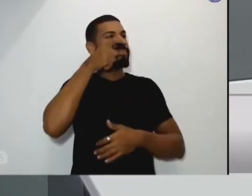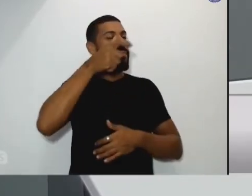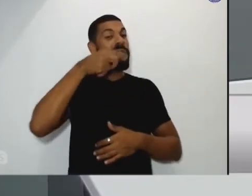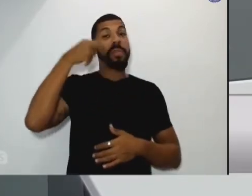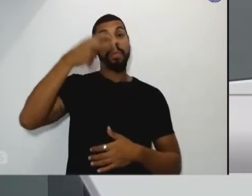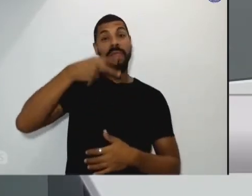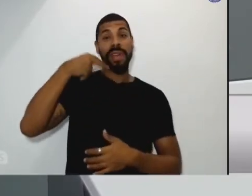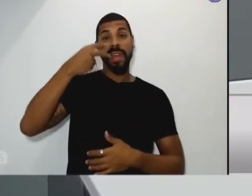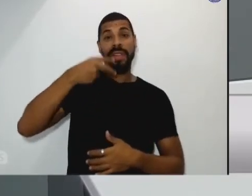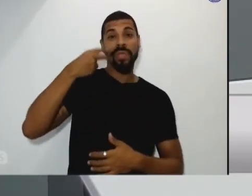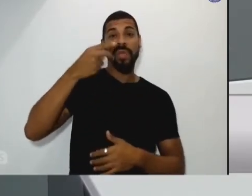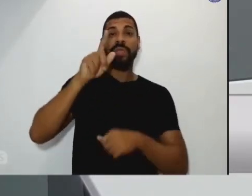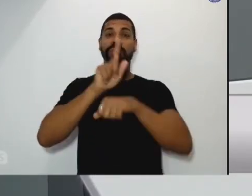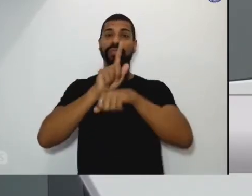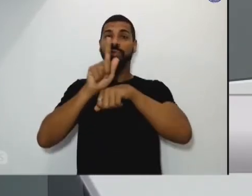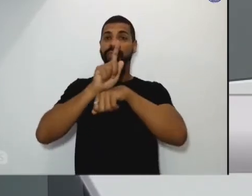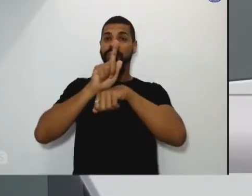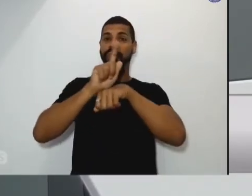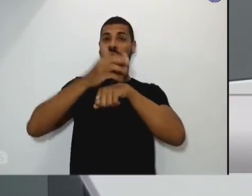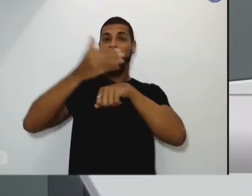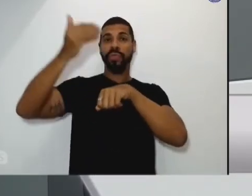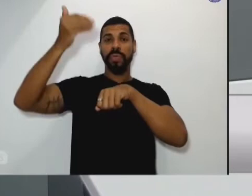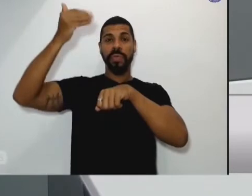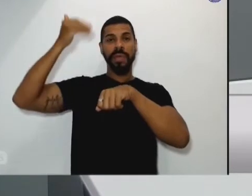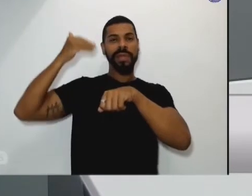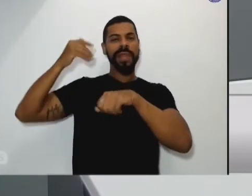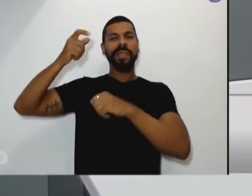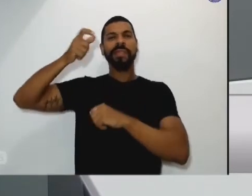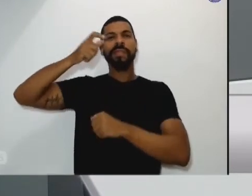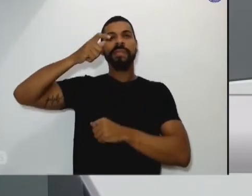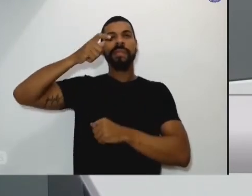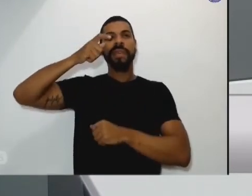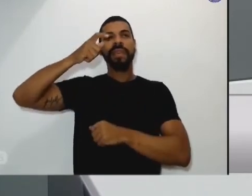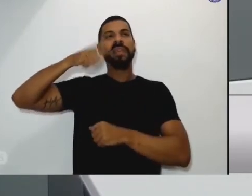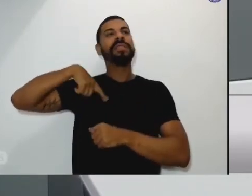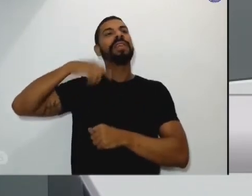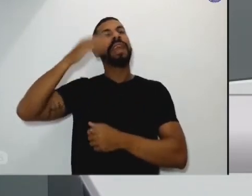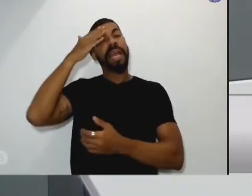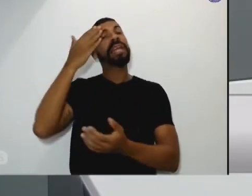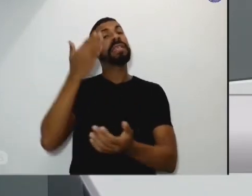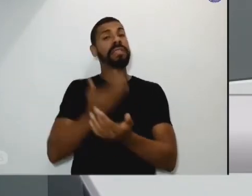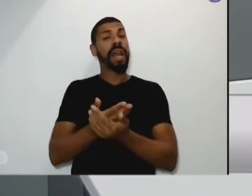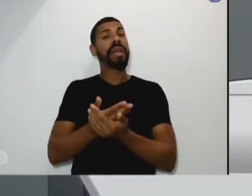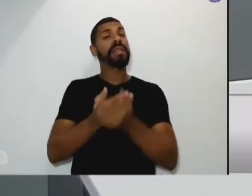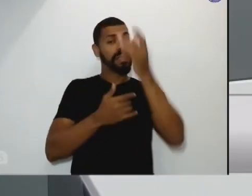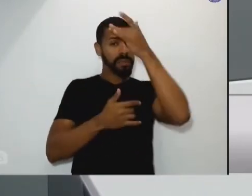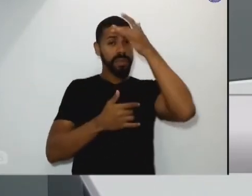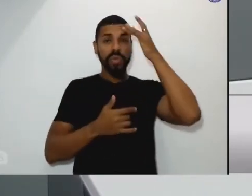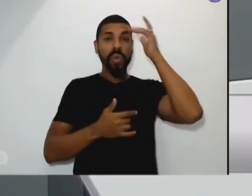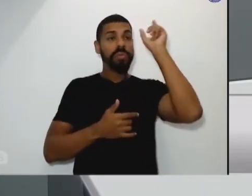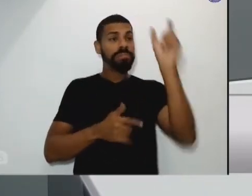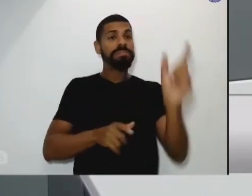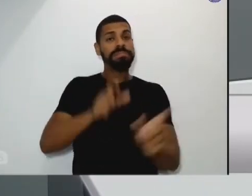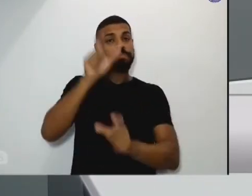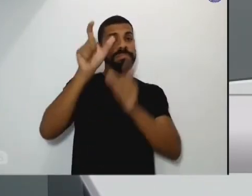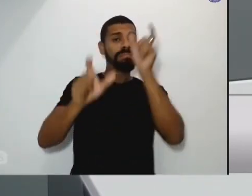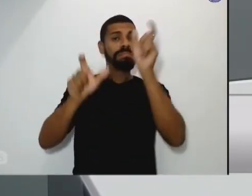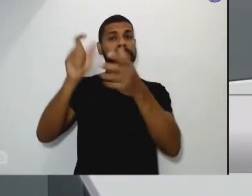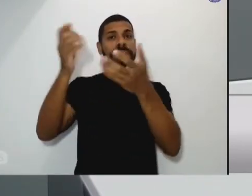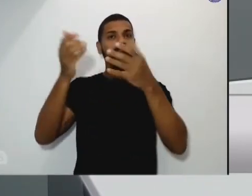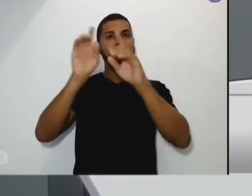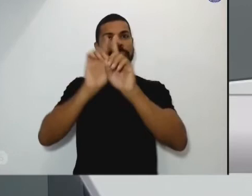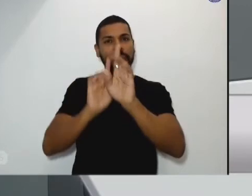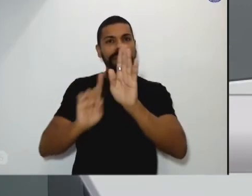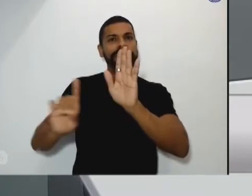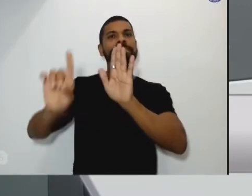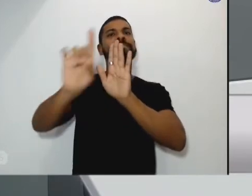gestores que fomos de apostar acreditar nas pessoas e pessoas que queiram estar à frente de projetos de